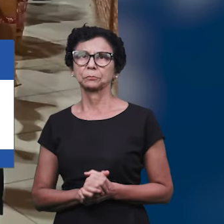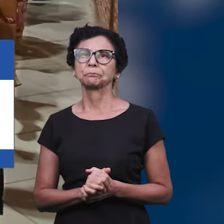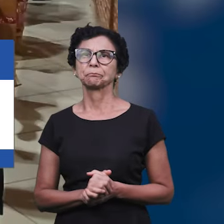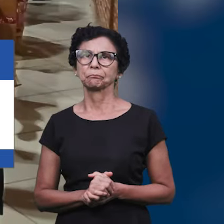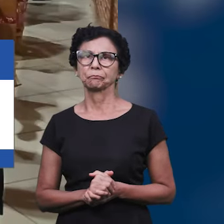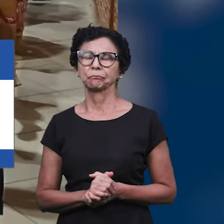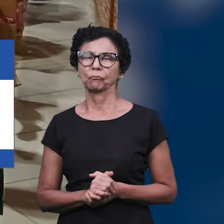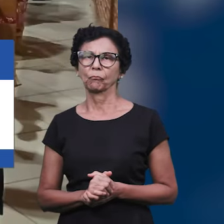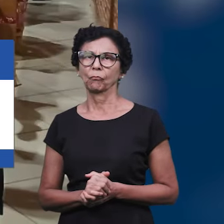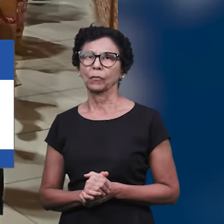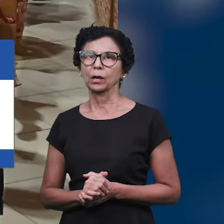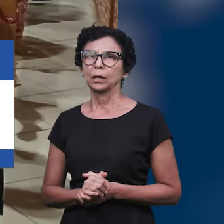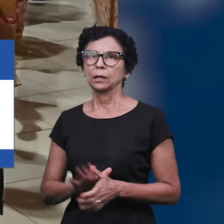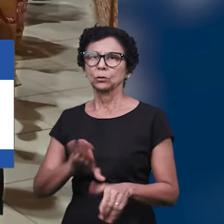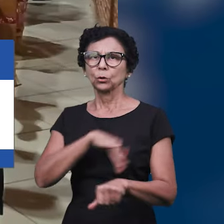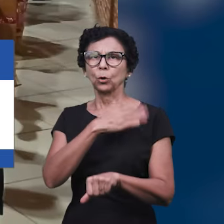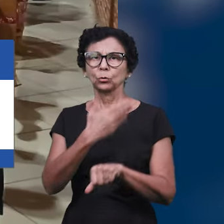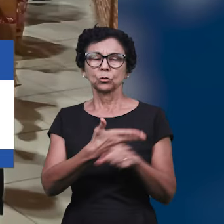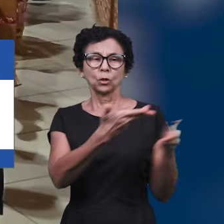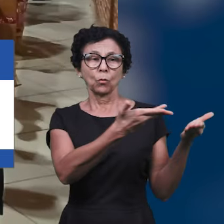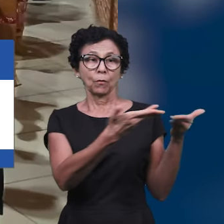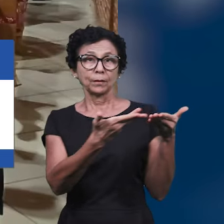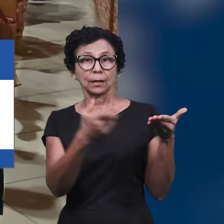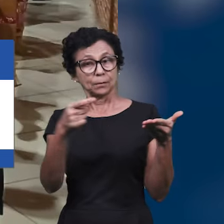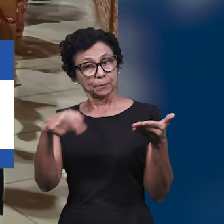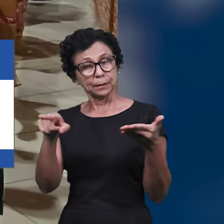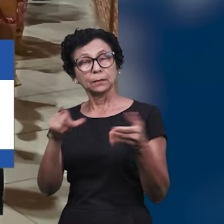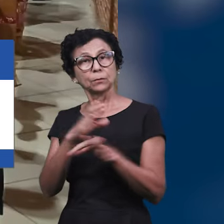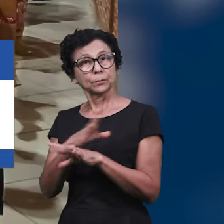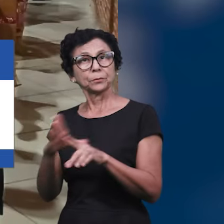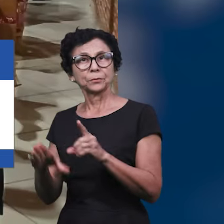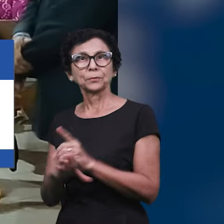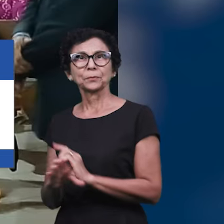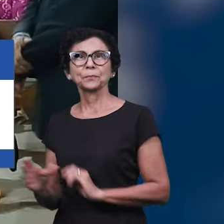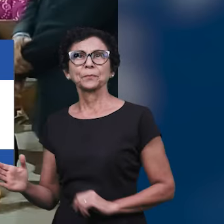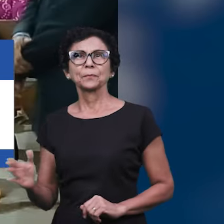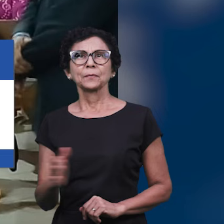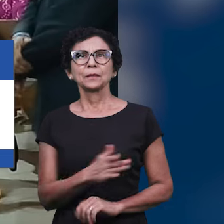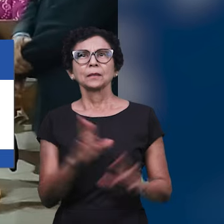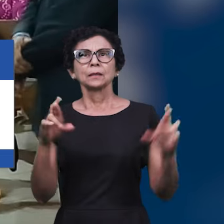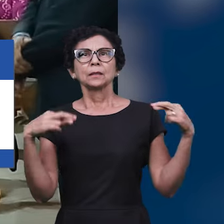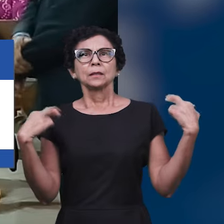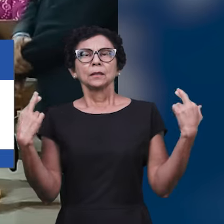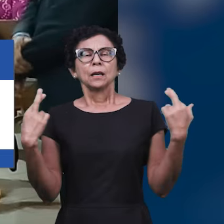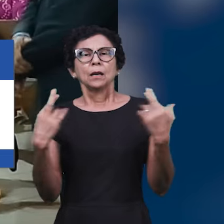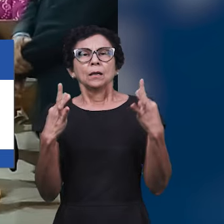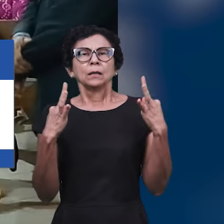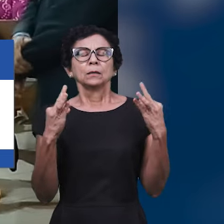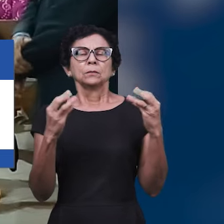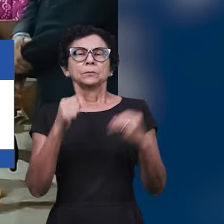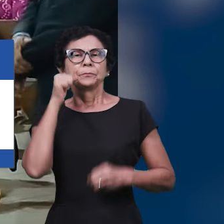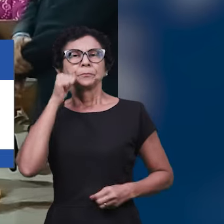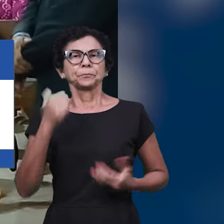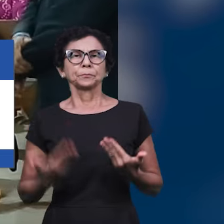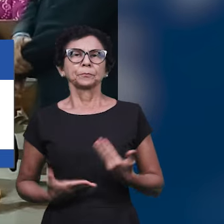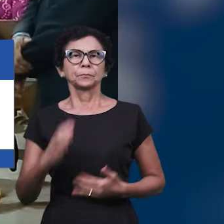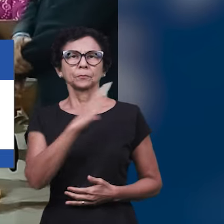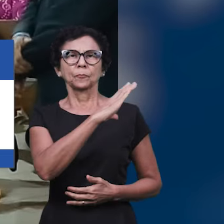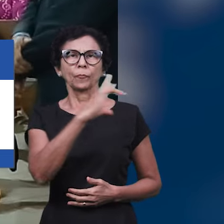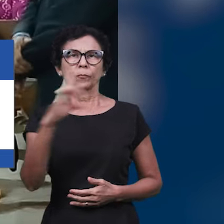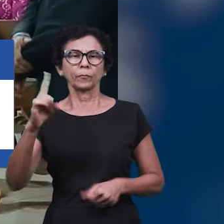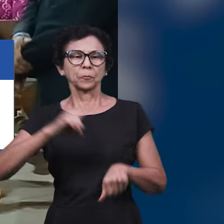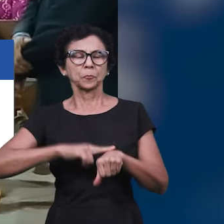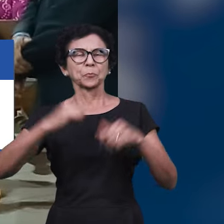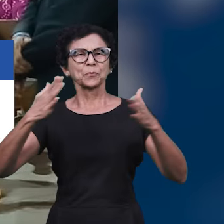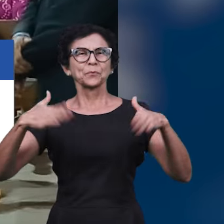Boa Esperança, também no norte do estado, ocorreu uma reunião com a participação de todas as senhoras da coordenação. Foi um momento de grande